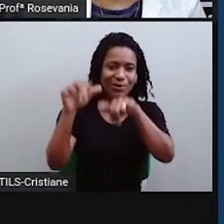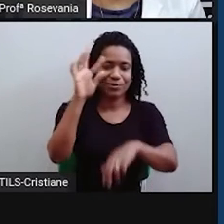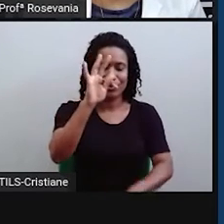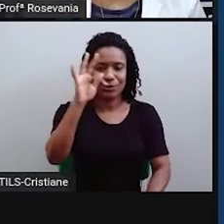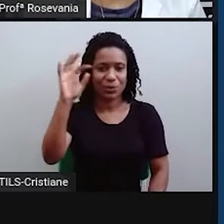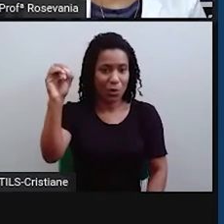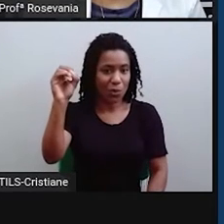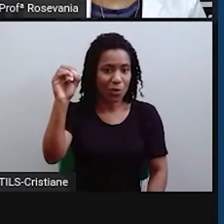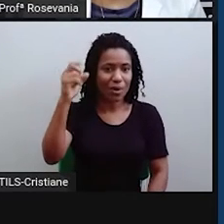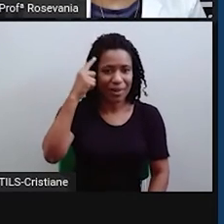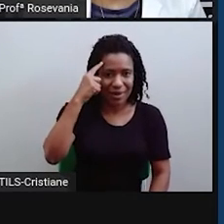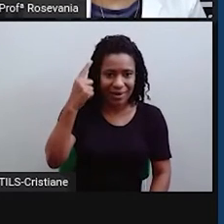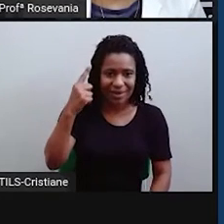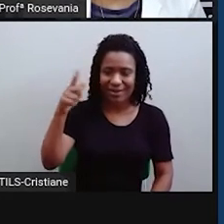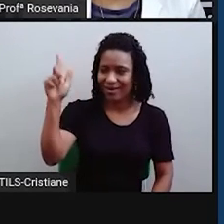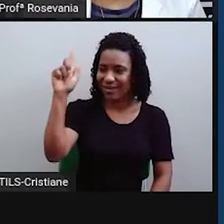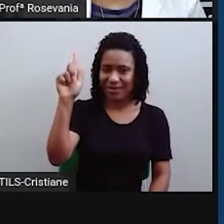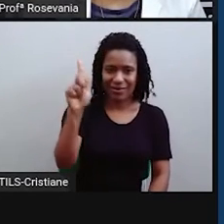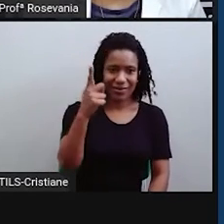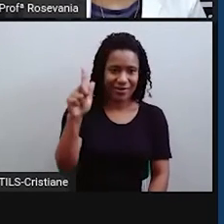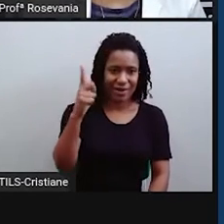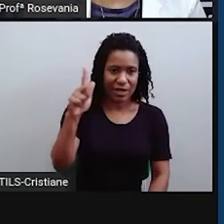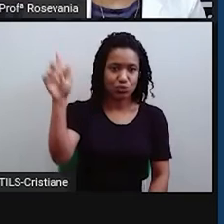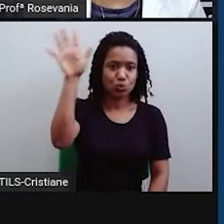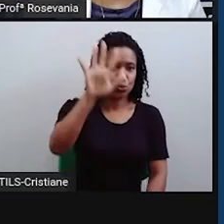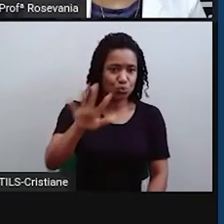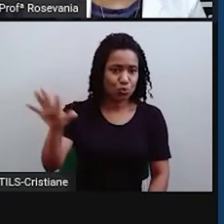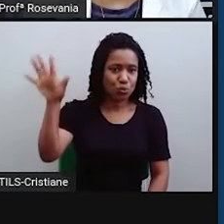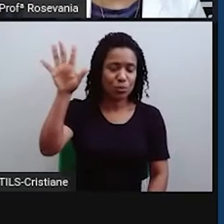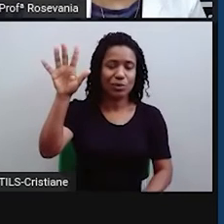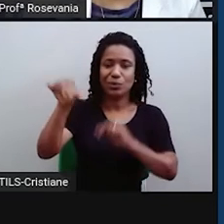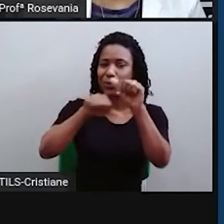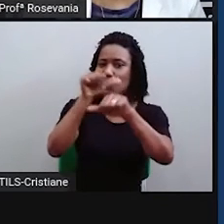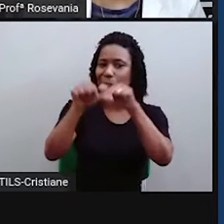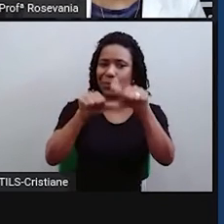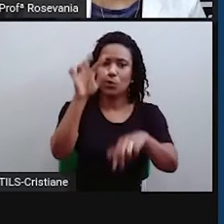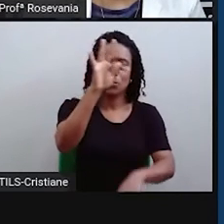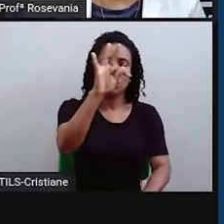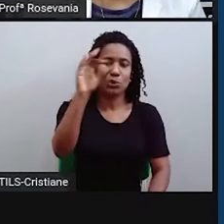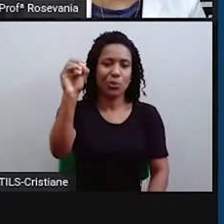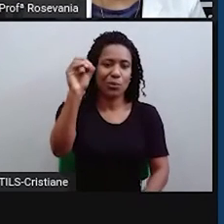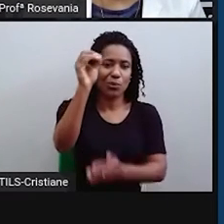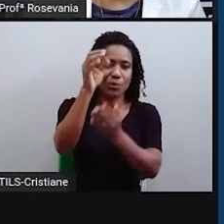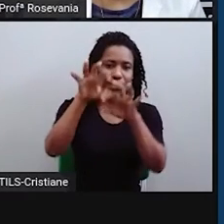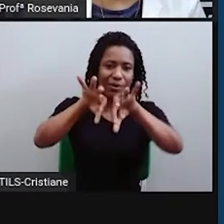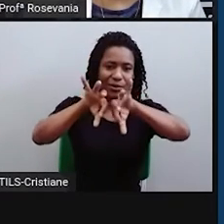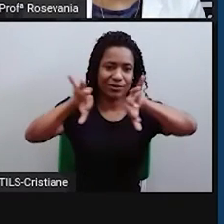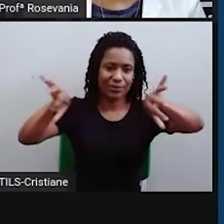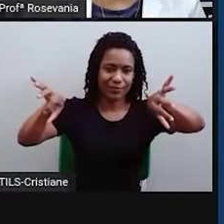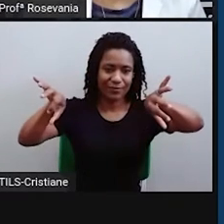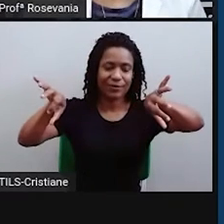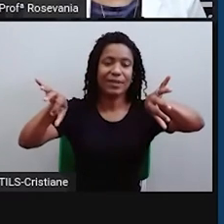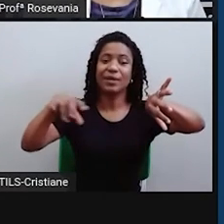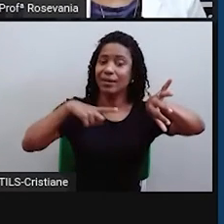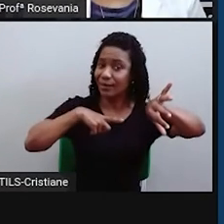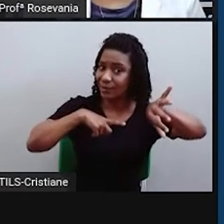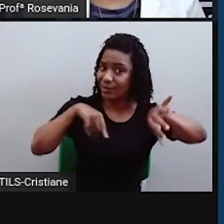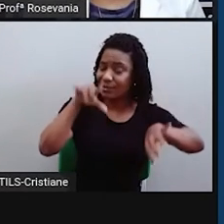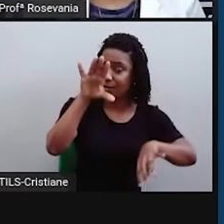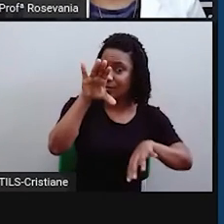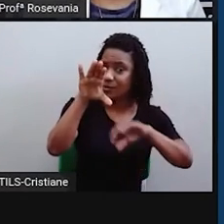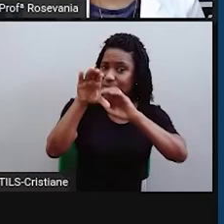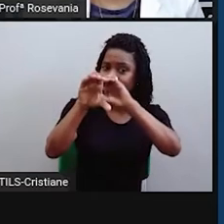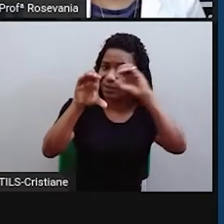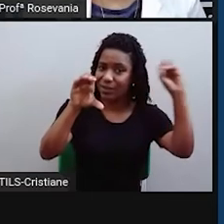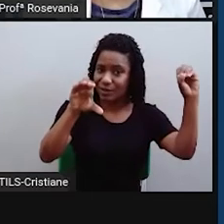era Goiás, aí dividiu aqui e passou a ser Tocantins e um detalhe, saiu da região centro-oeste e mudou